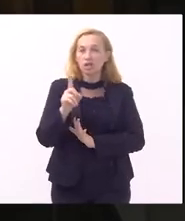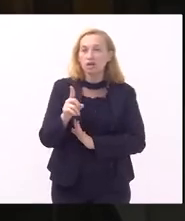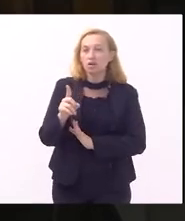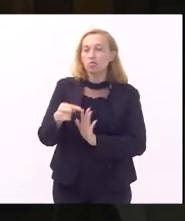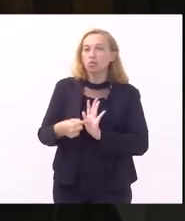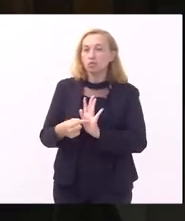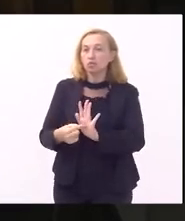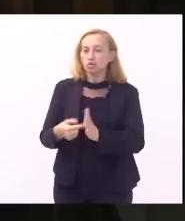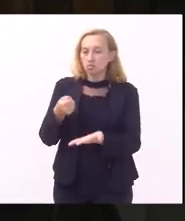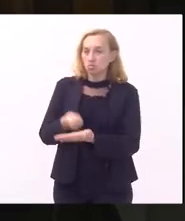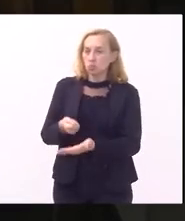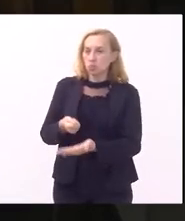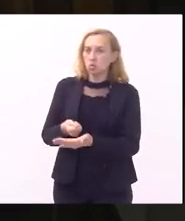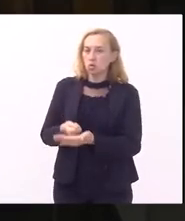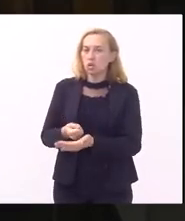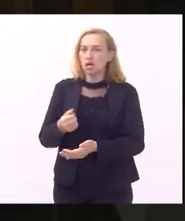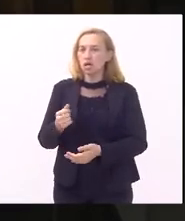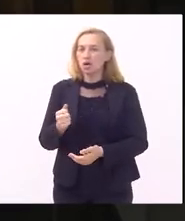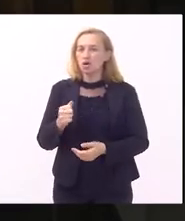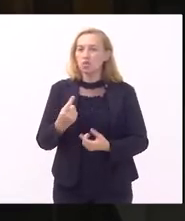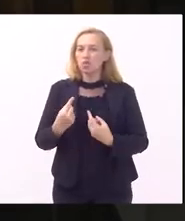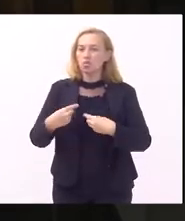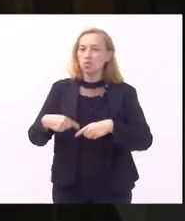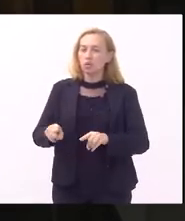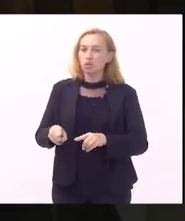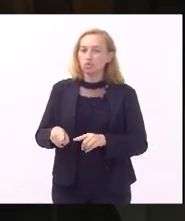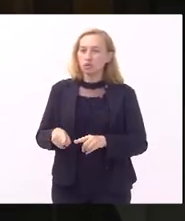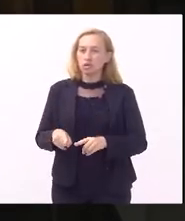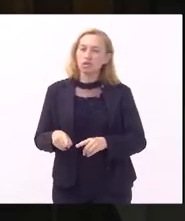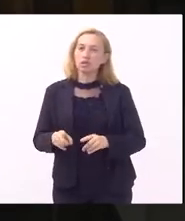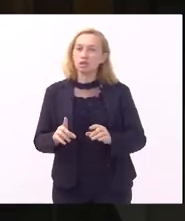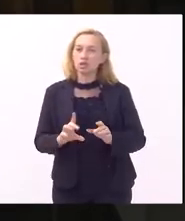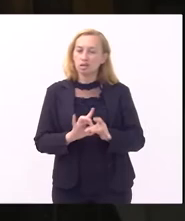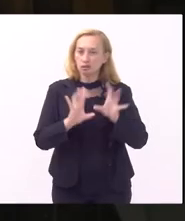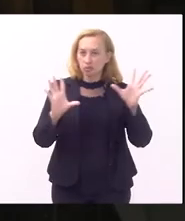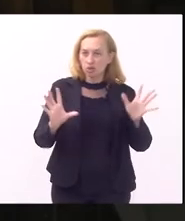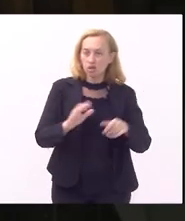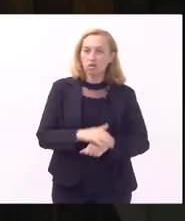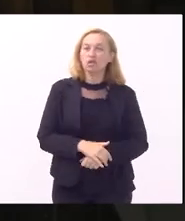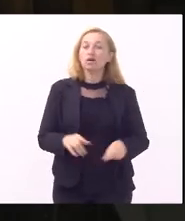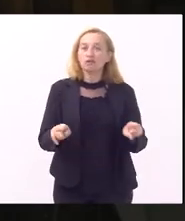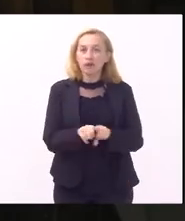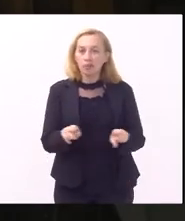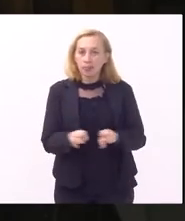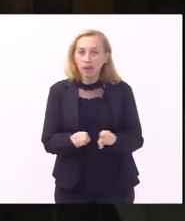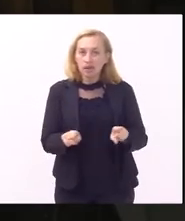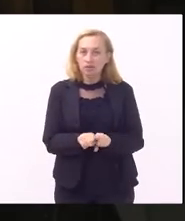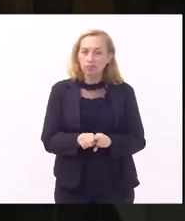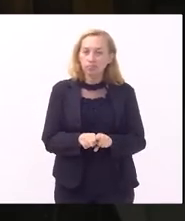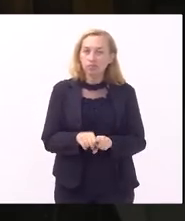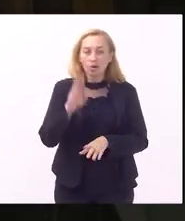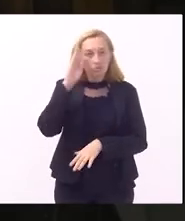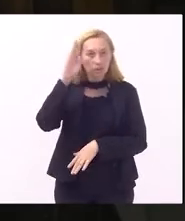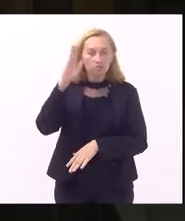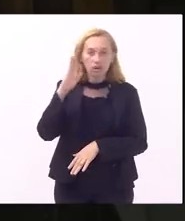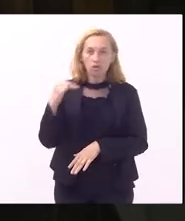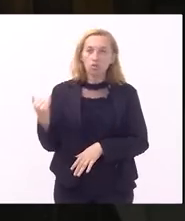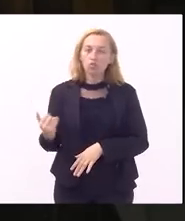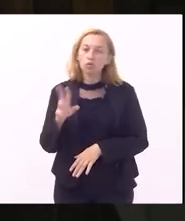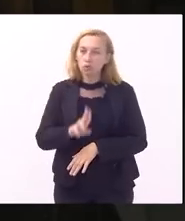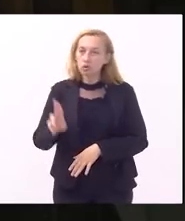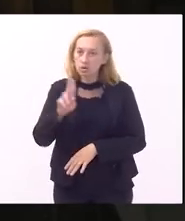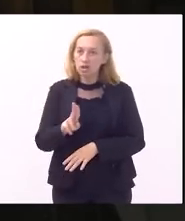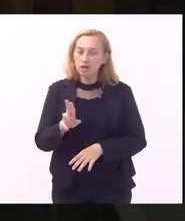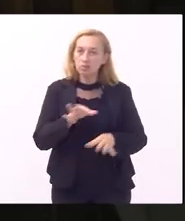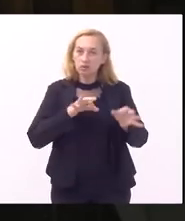uma postura autoritária e antidemocrática por parte do governo do Estado há que ser considerado também que o fundamento legal utilizado para justificar